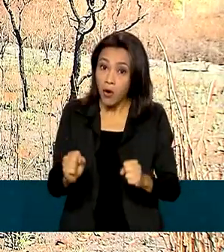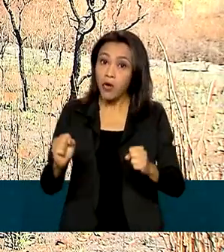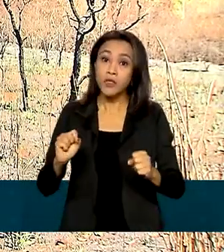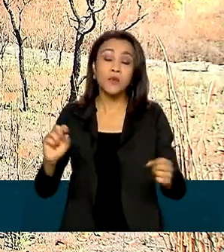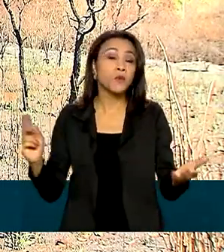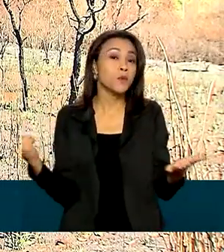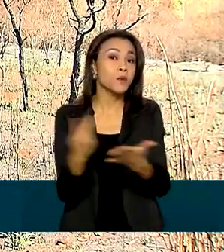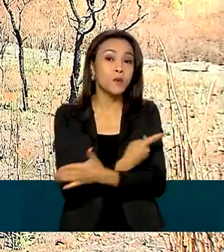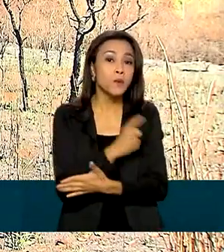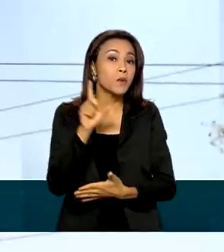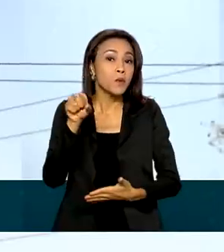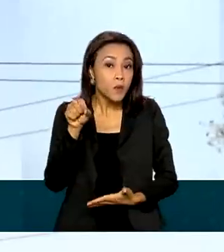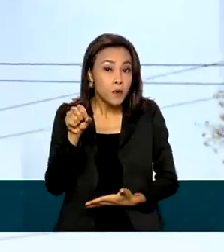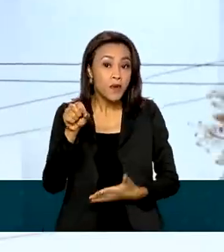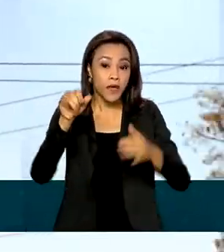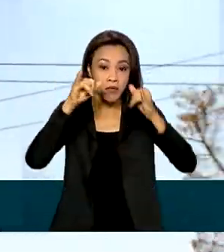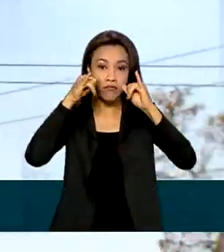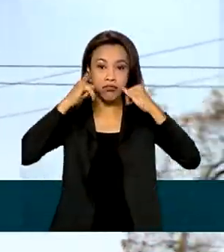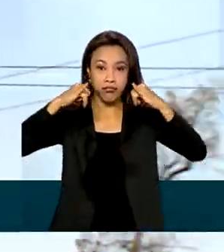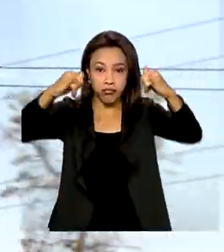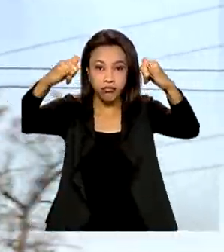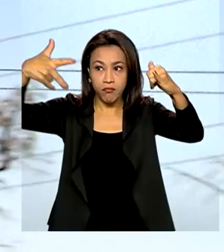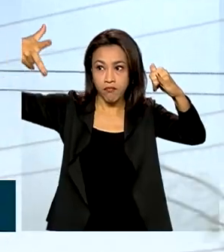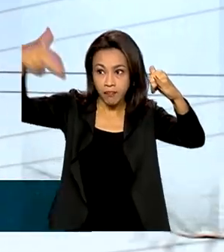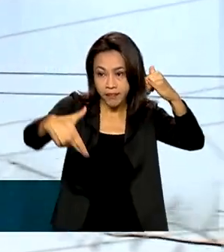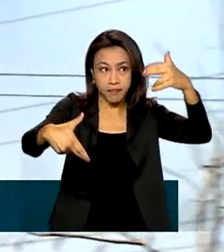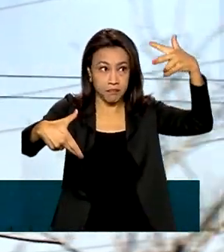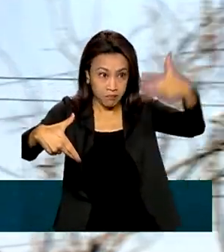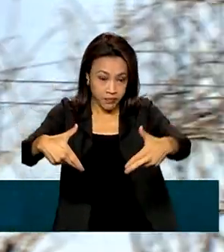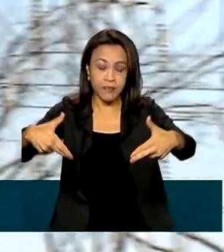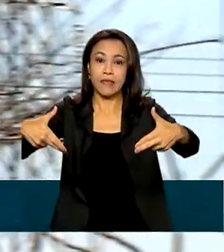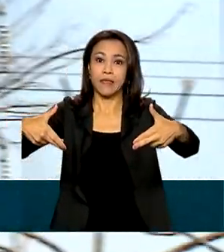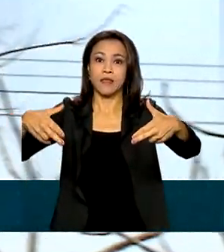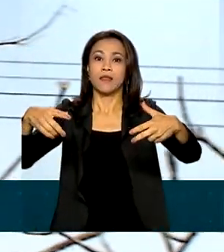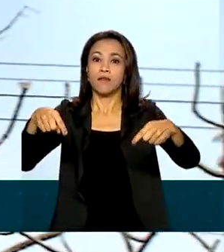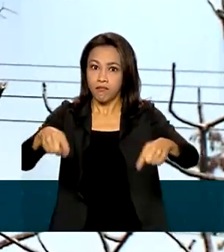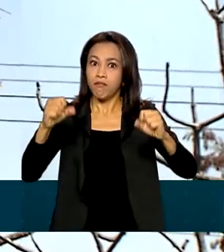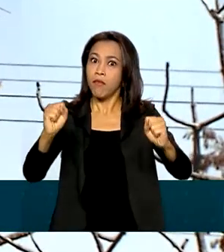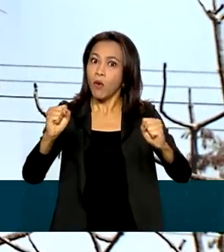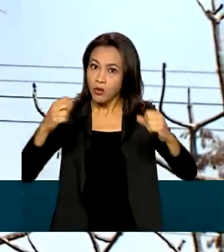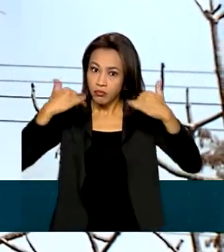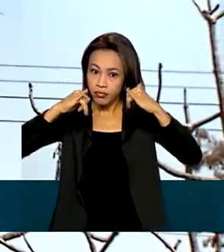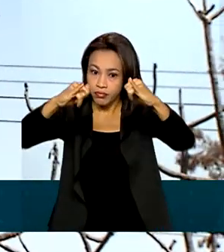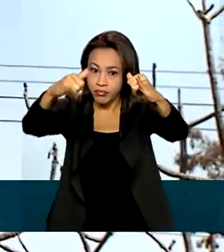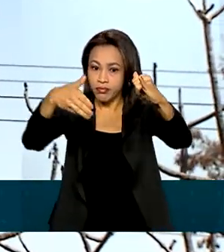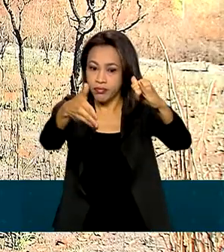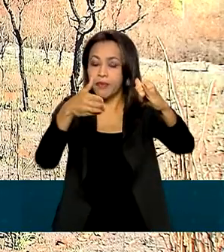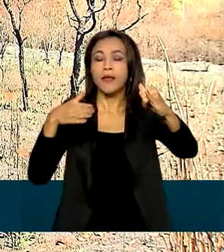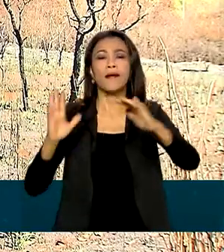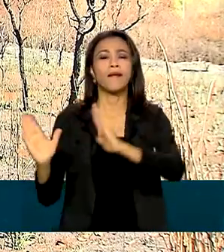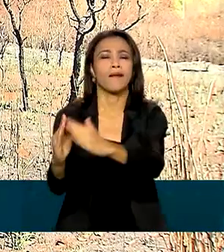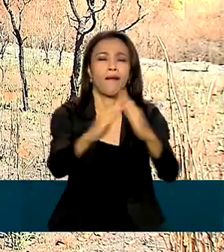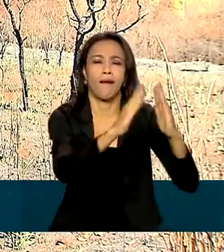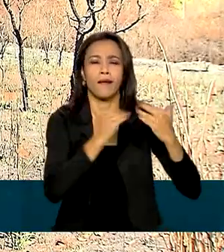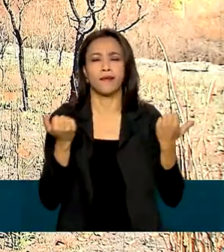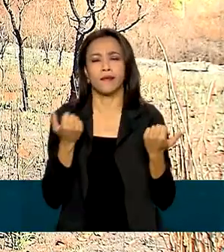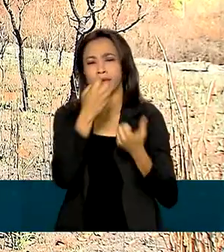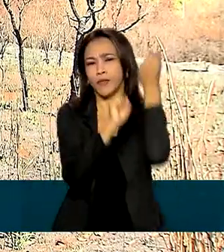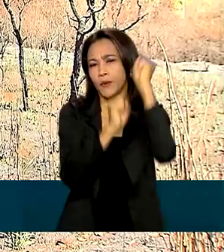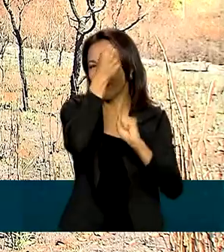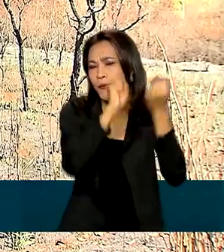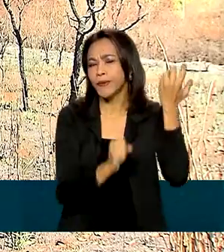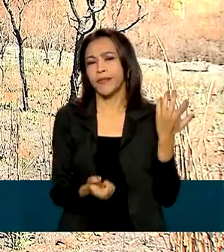desligamento das linhas de transmissão e interromper o fornecimento de energia em residências, indústrias,